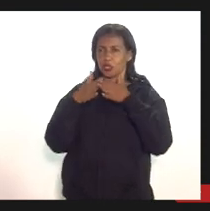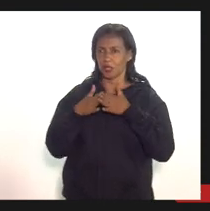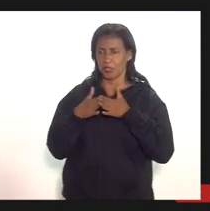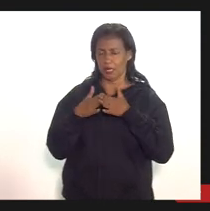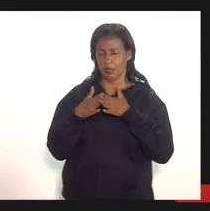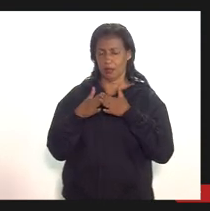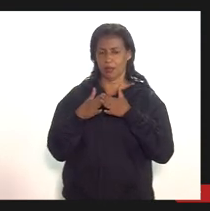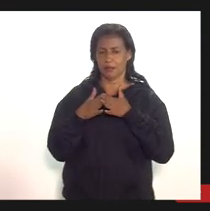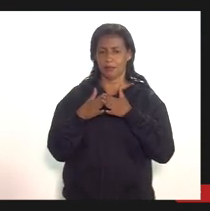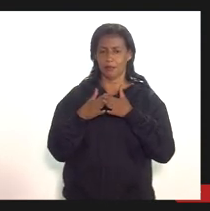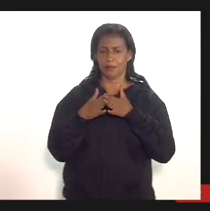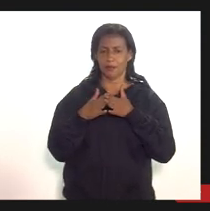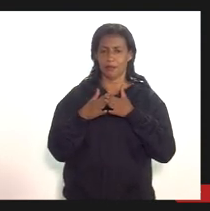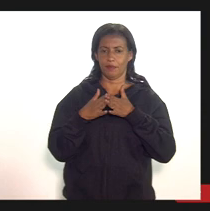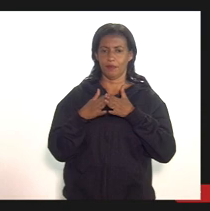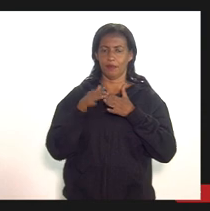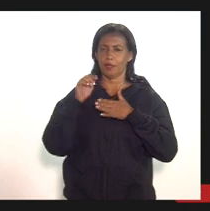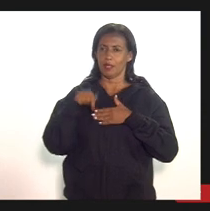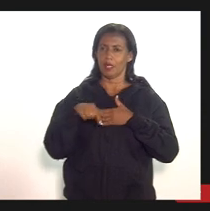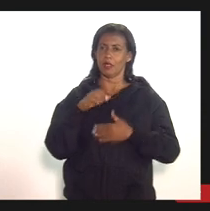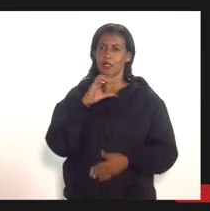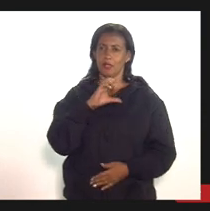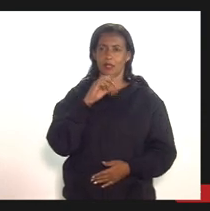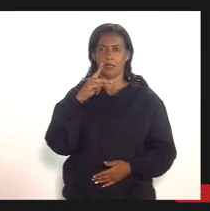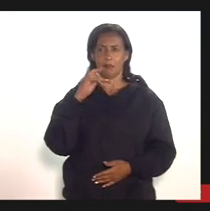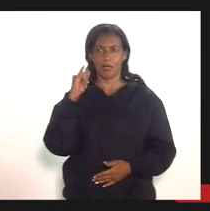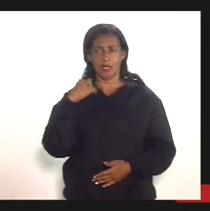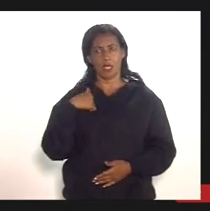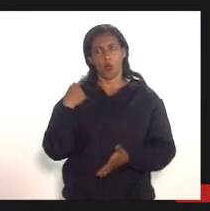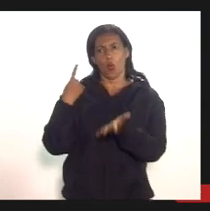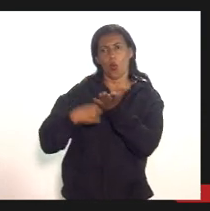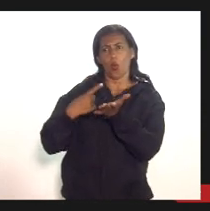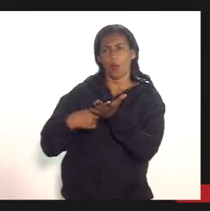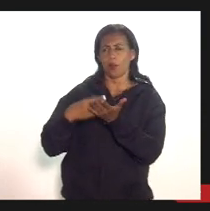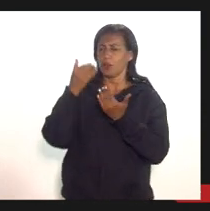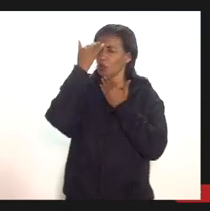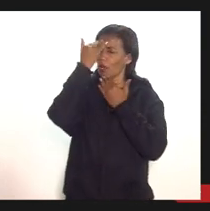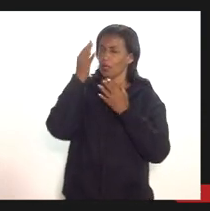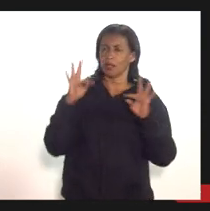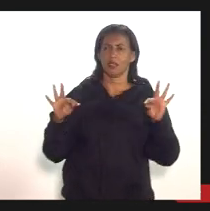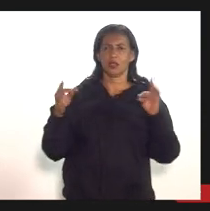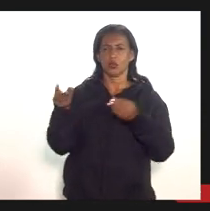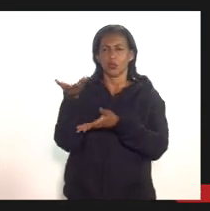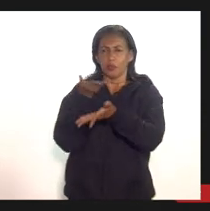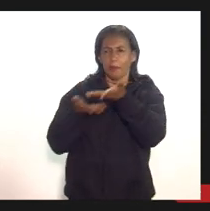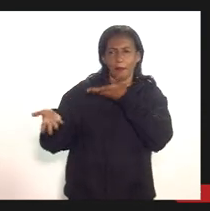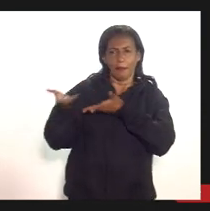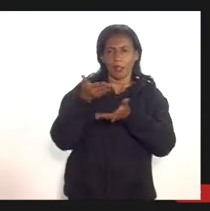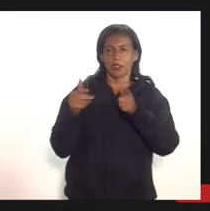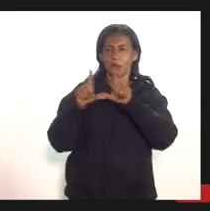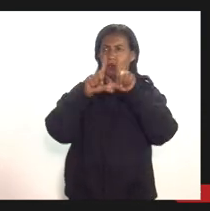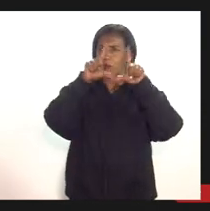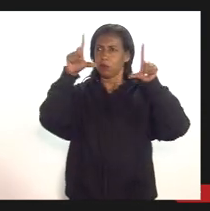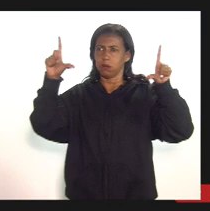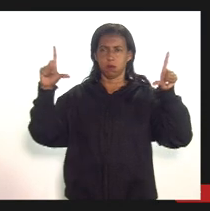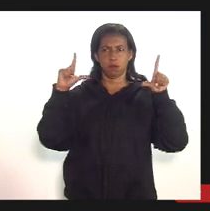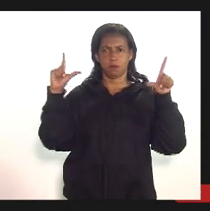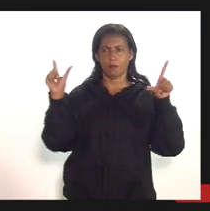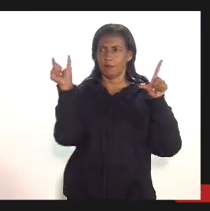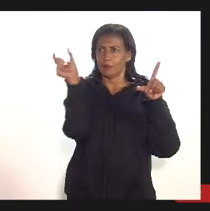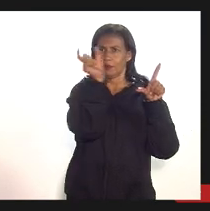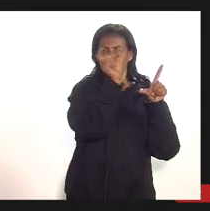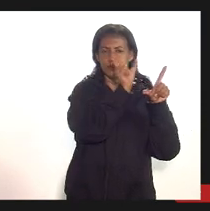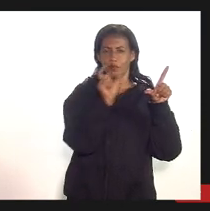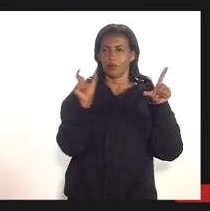ausentar dessa CPI por compromisso agradeço a todos parabéns a todos que participam desse painel aí e com certeza